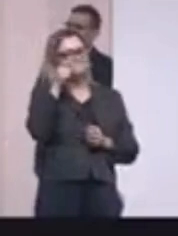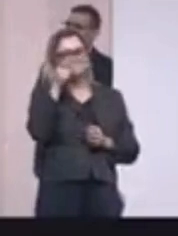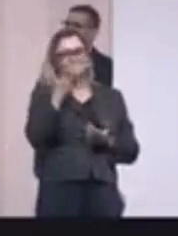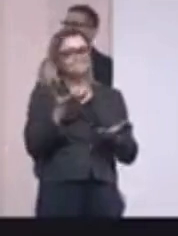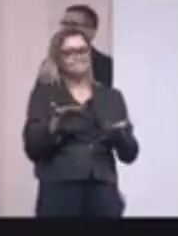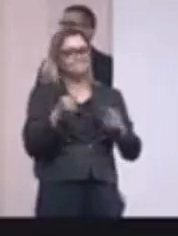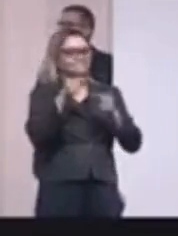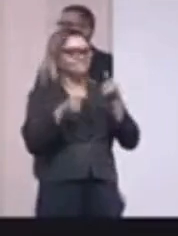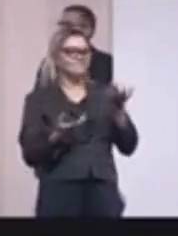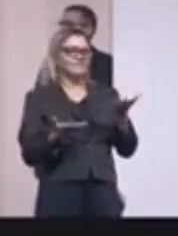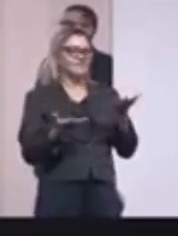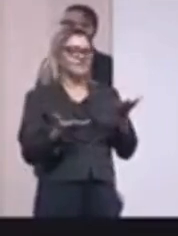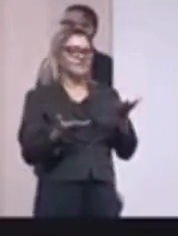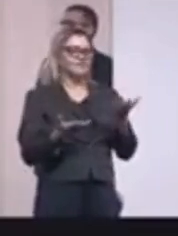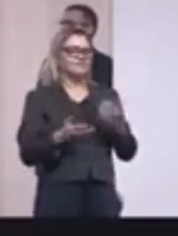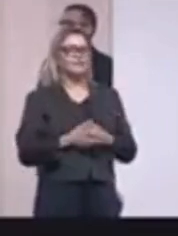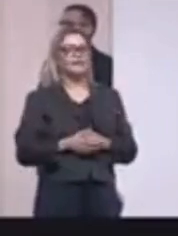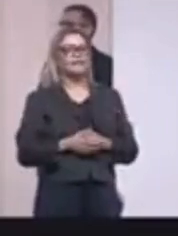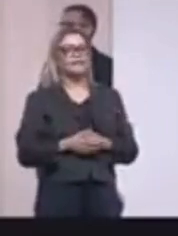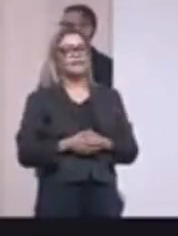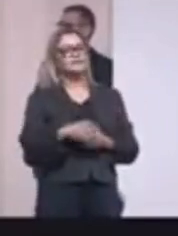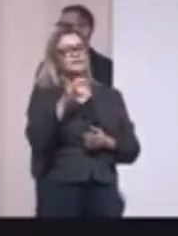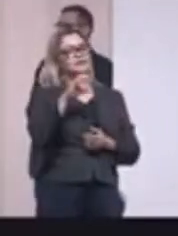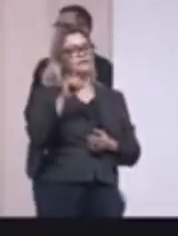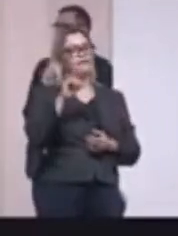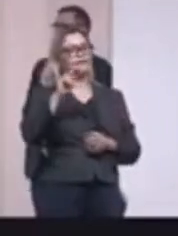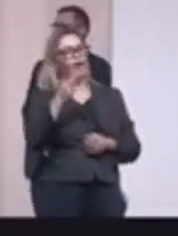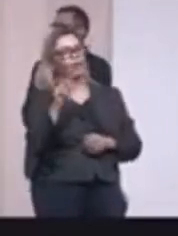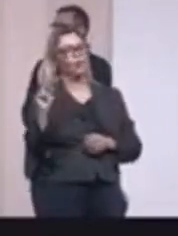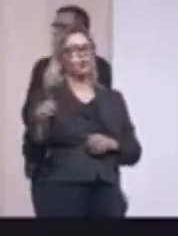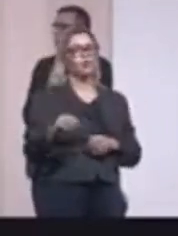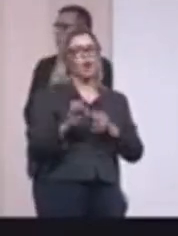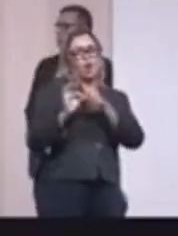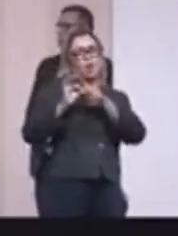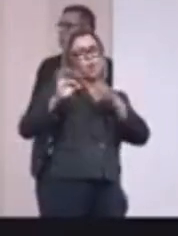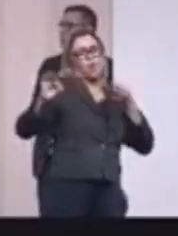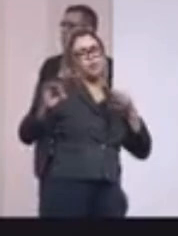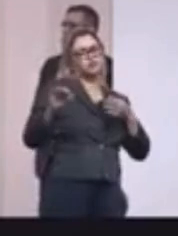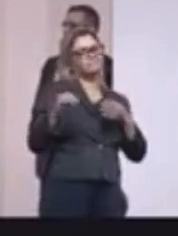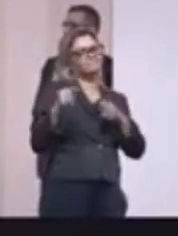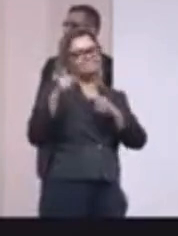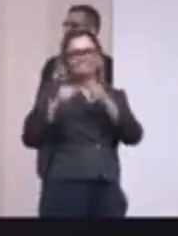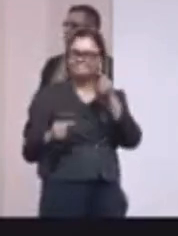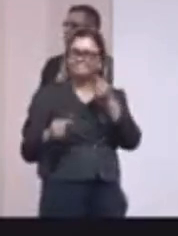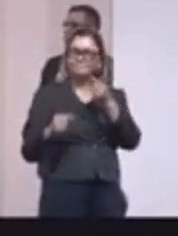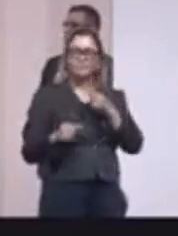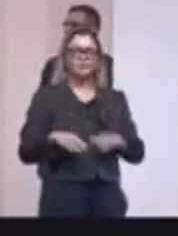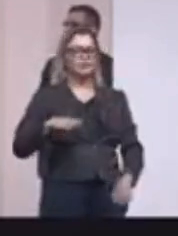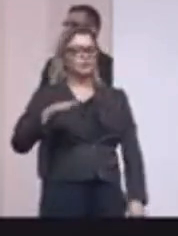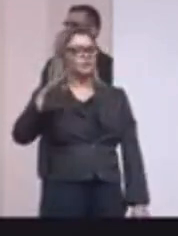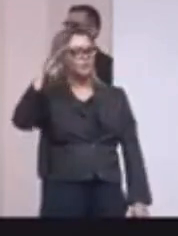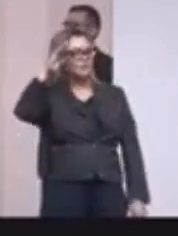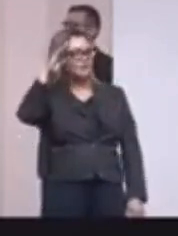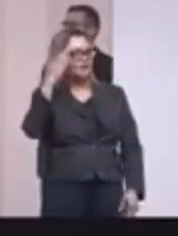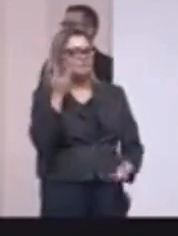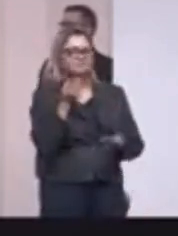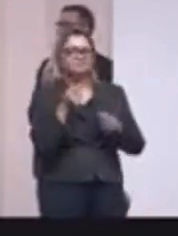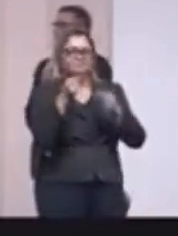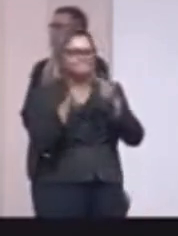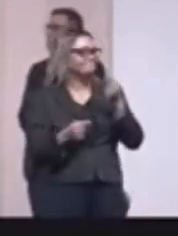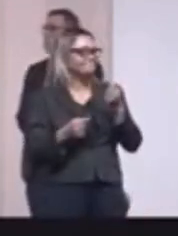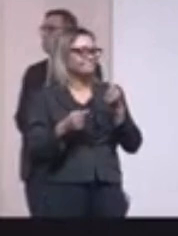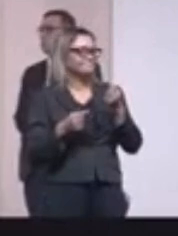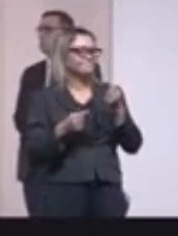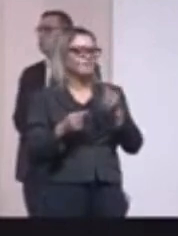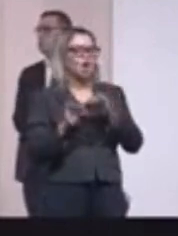para o profissional, porque é no padrão CDHU, às vezes é num local mais distante, às vezes o militar não está servindo naquele lugar,